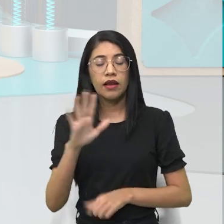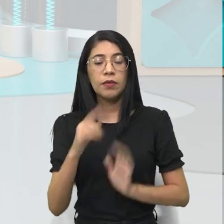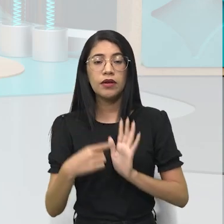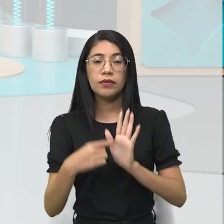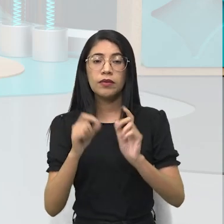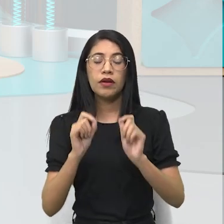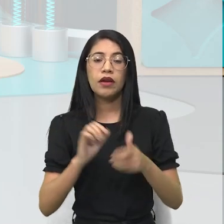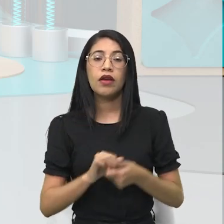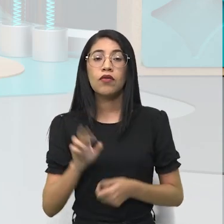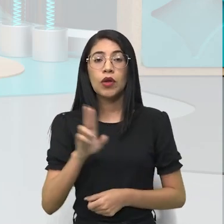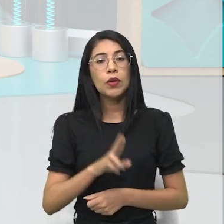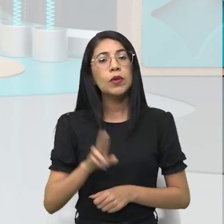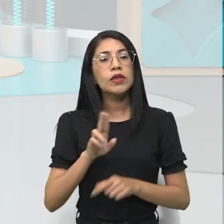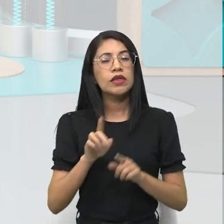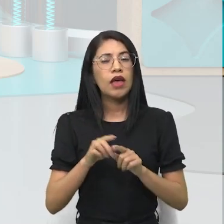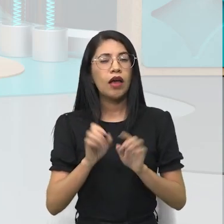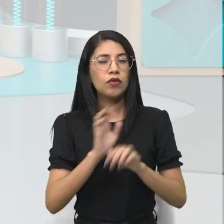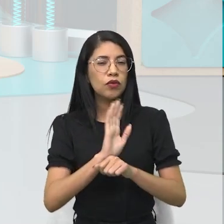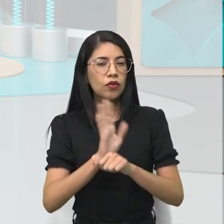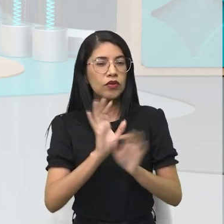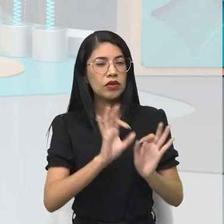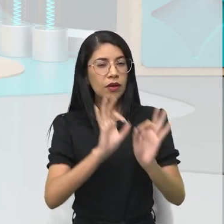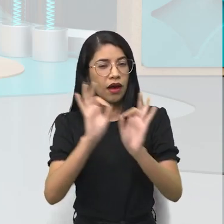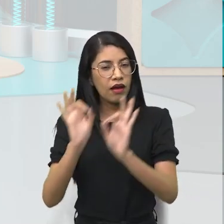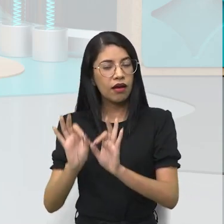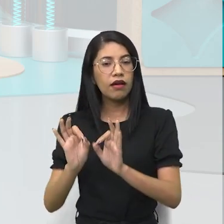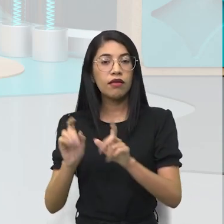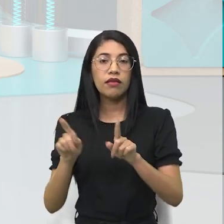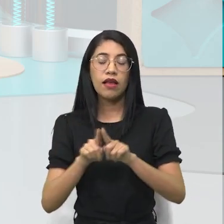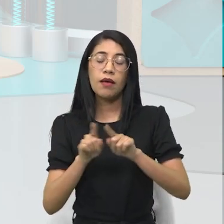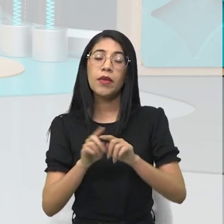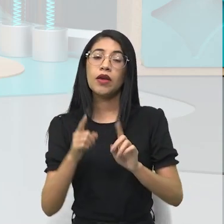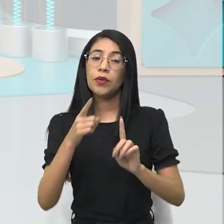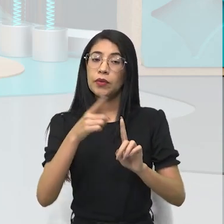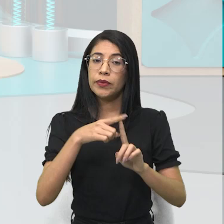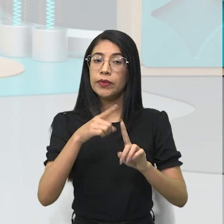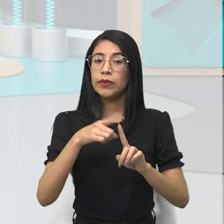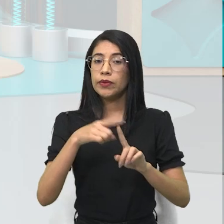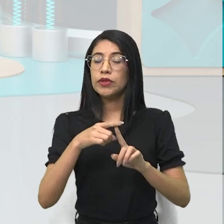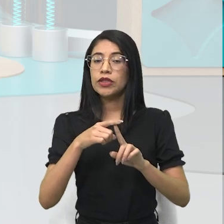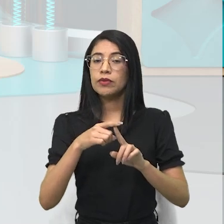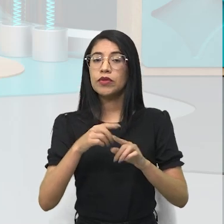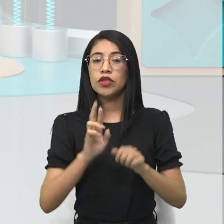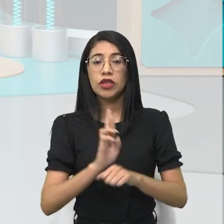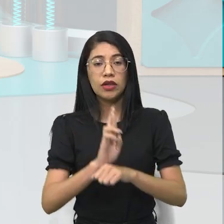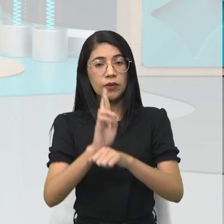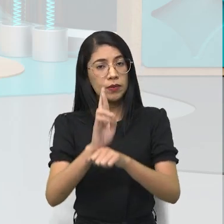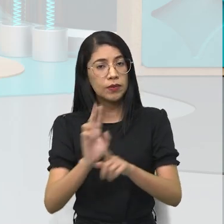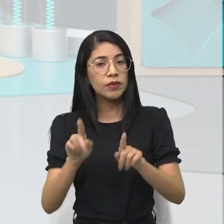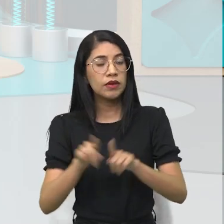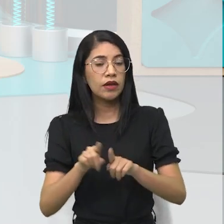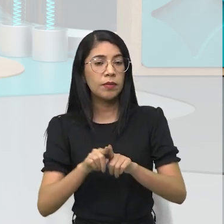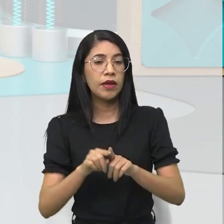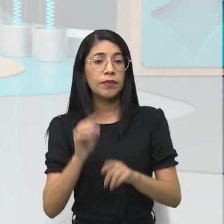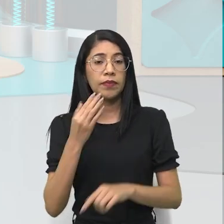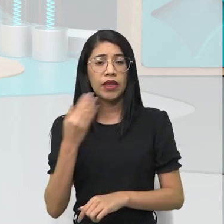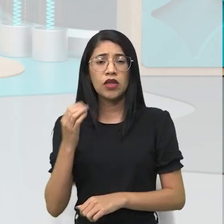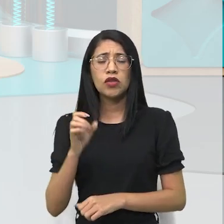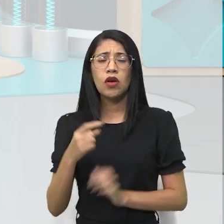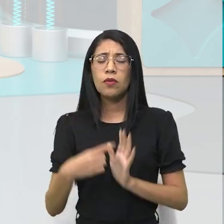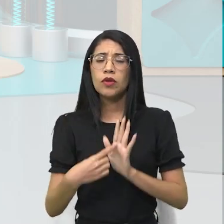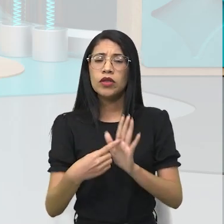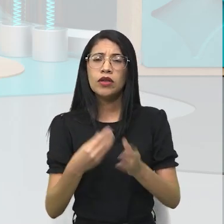o cartaz que foi utilizado lá na nossa apresentação, é uma forma de recurso, né, ele tava ali só